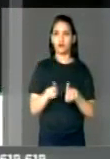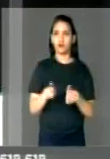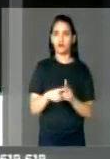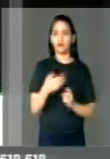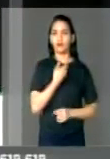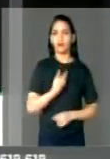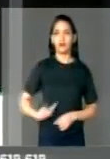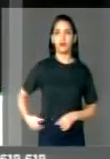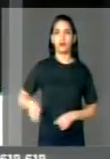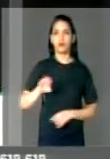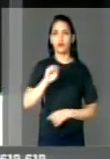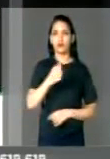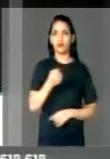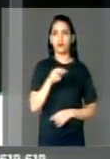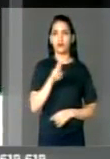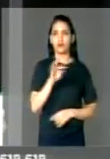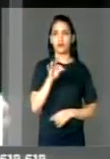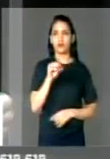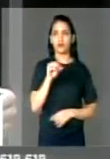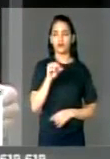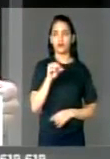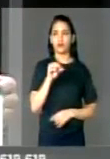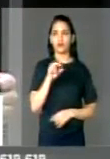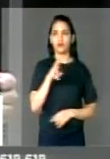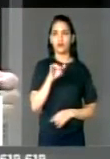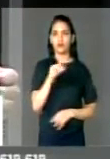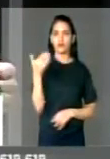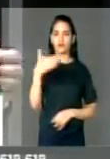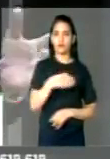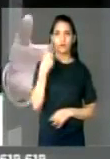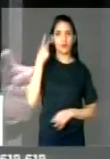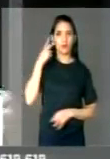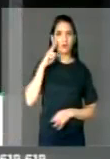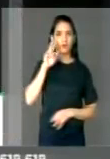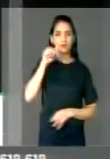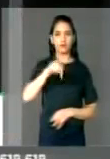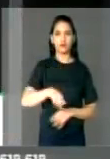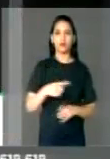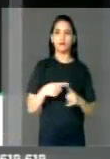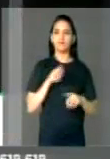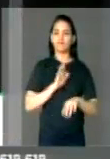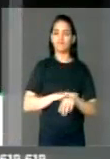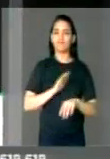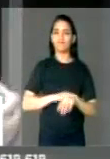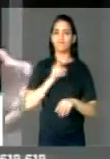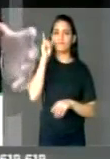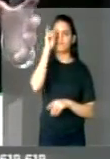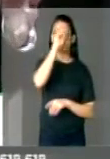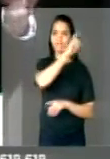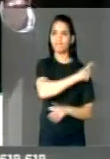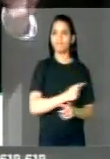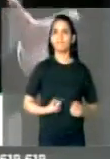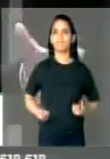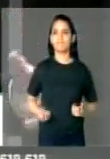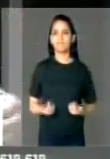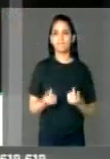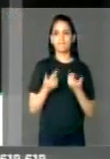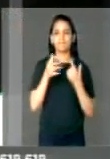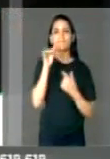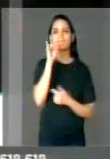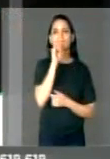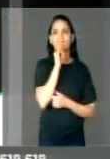Sartori, esteve aqui por dois dias. É uma situação muito difícil, uma situação triste,